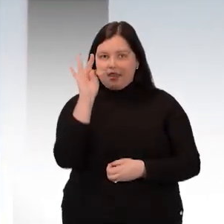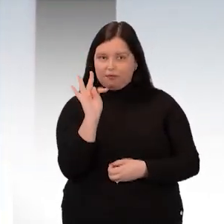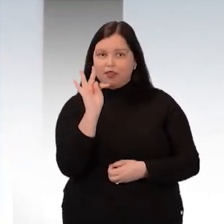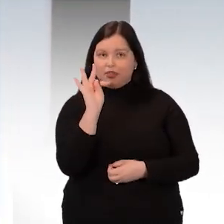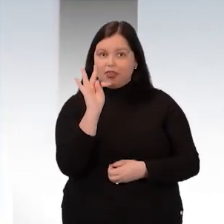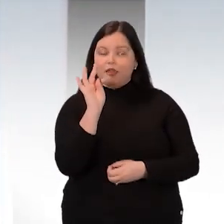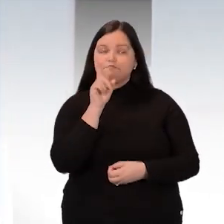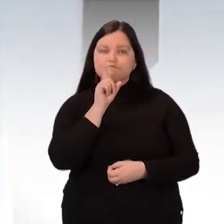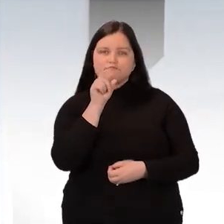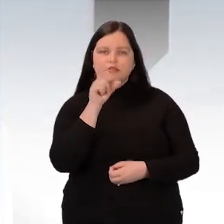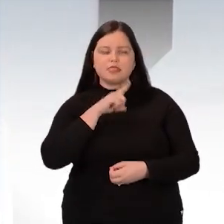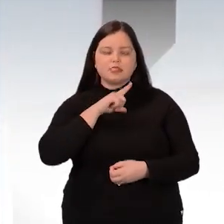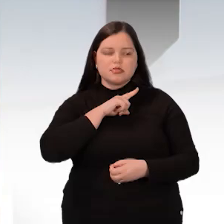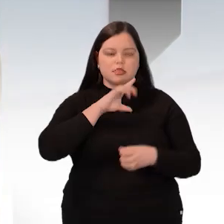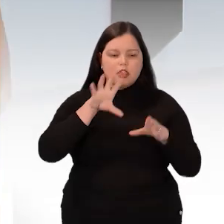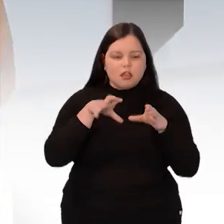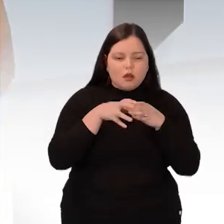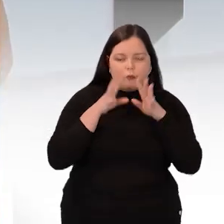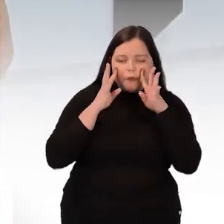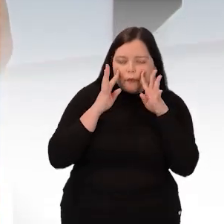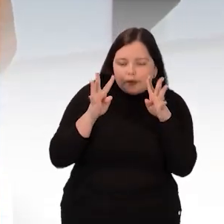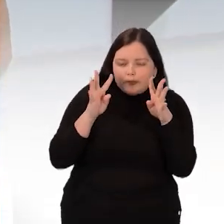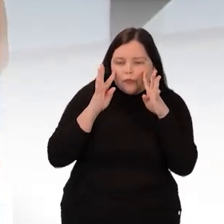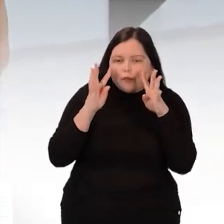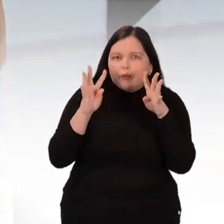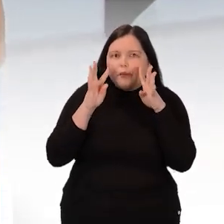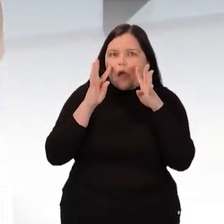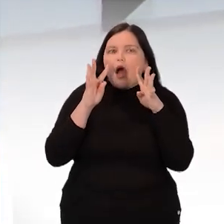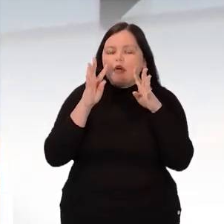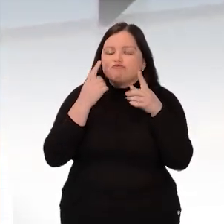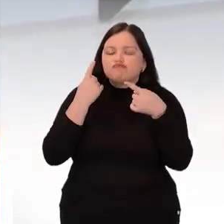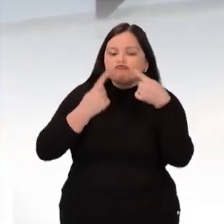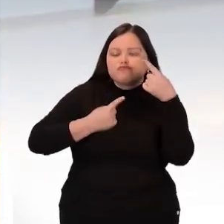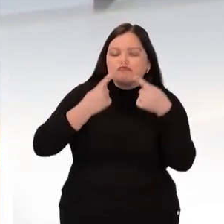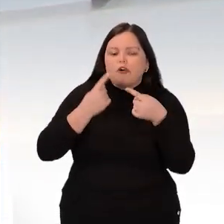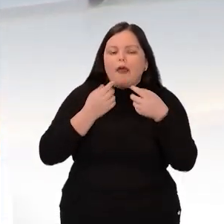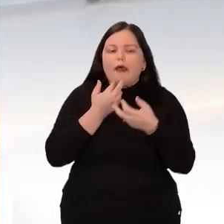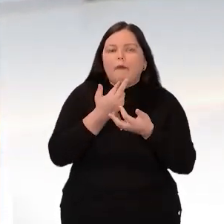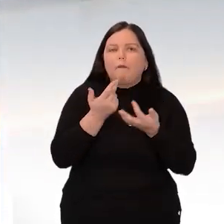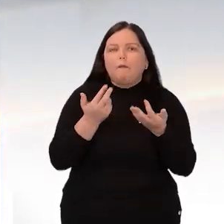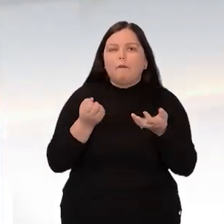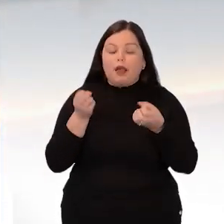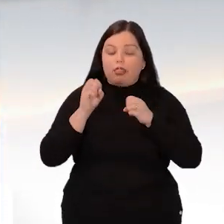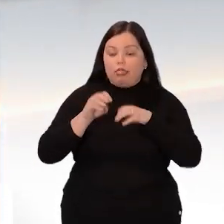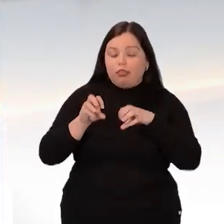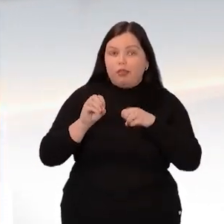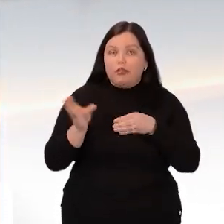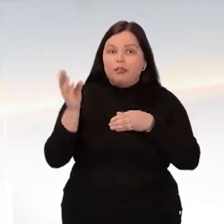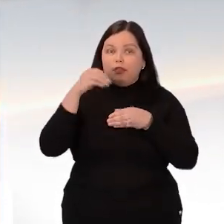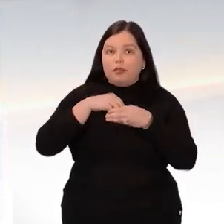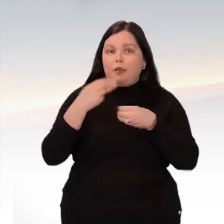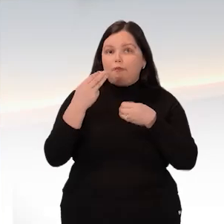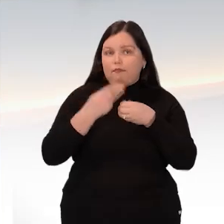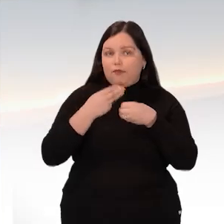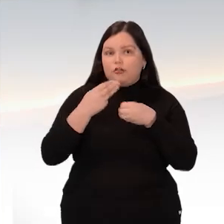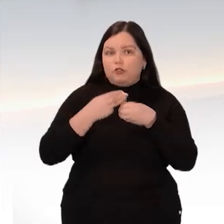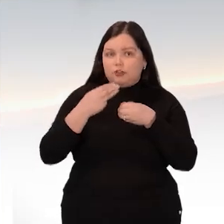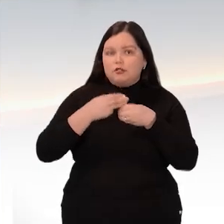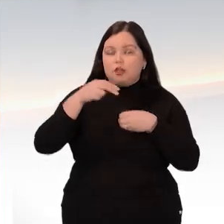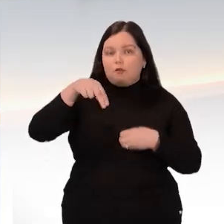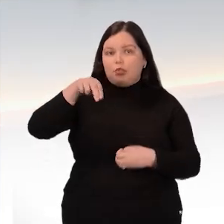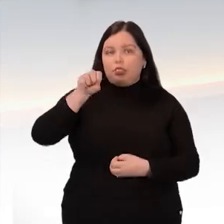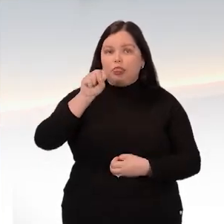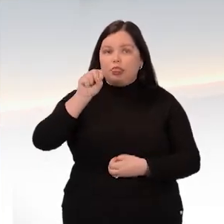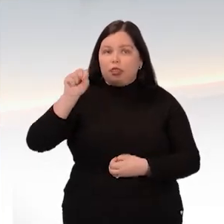A equipe do MPDUC realizou uma escuta pública para discutir a qualidade da educação no município de Nossa Senhora do